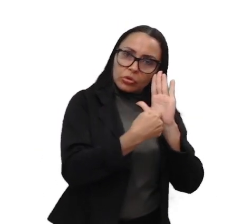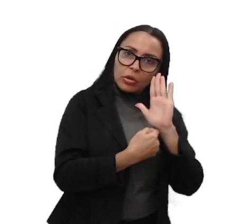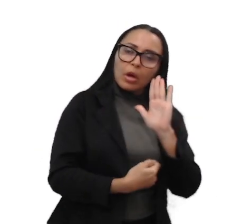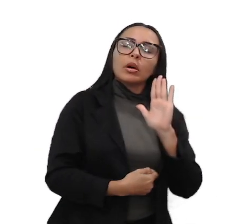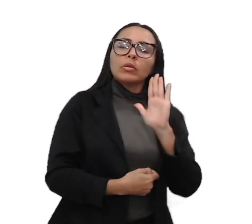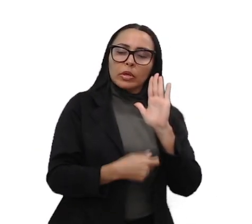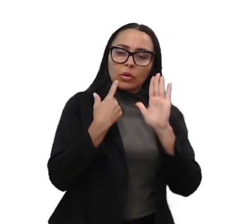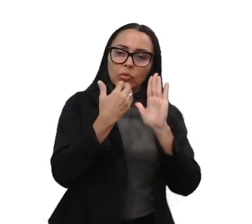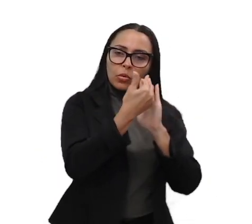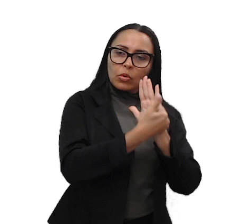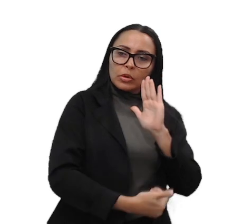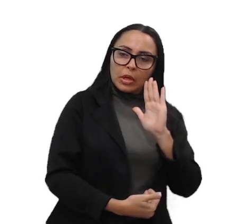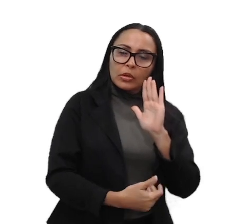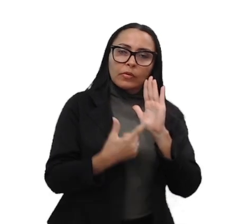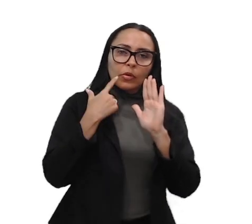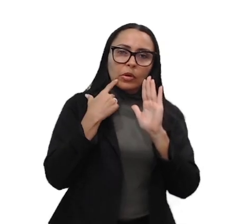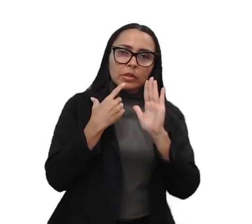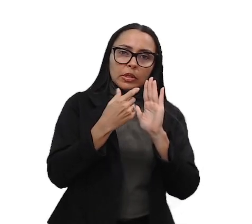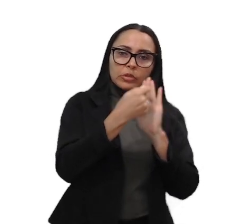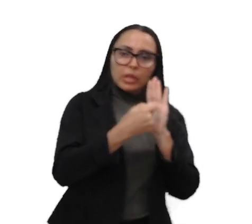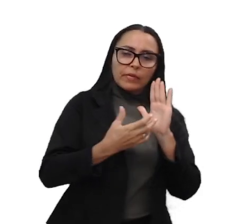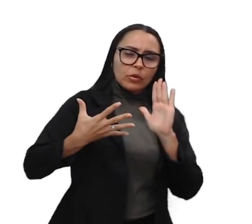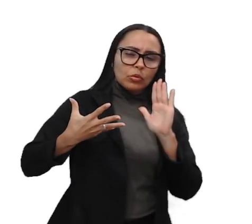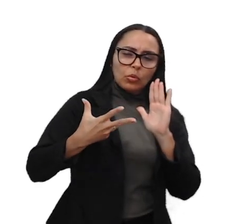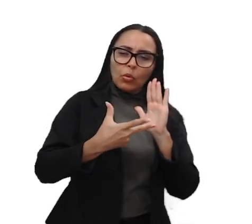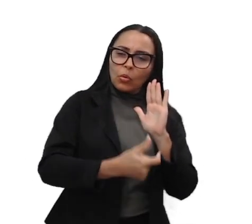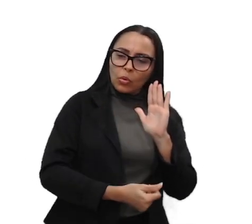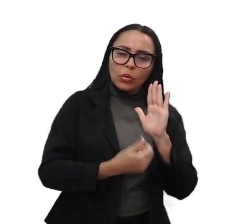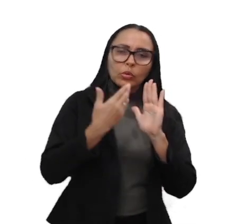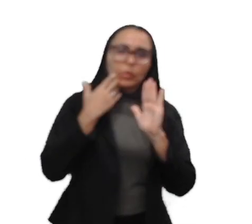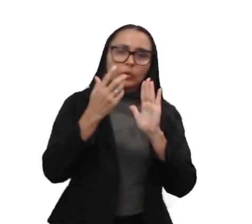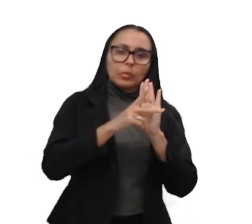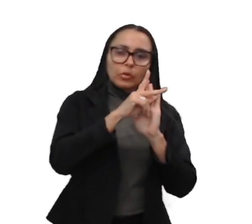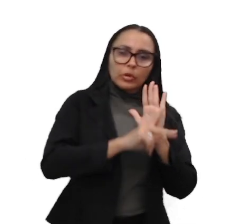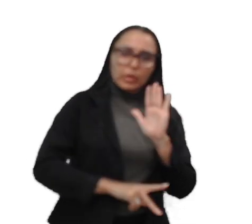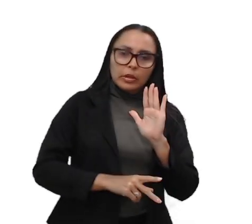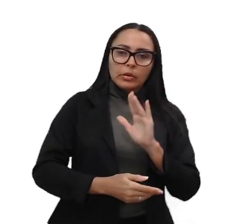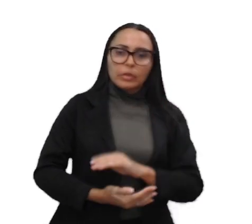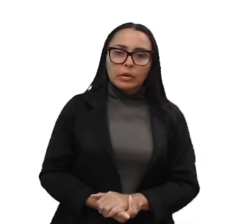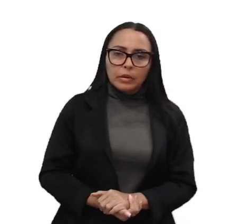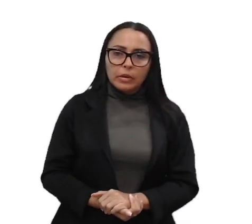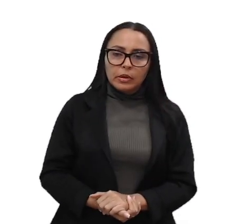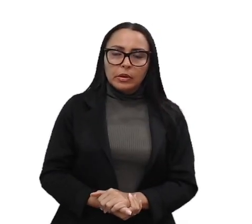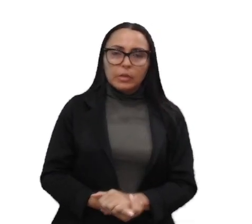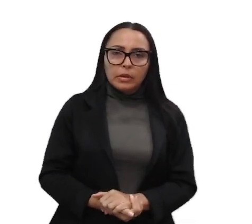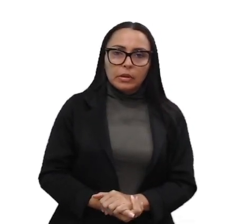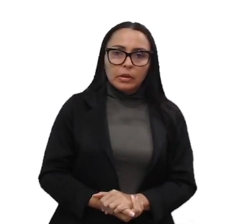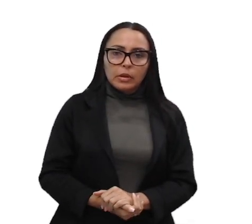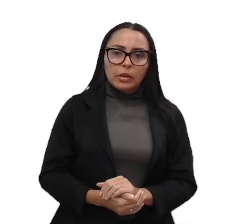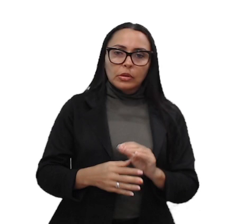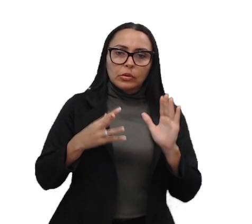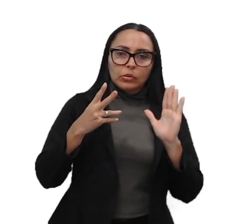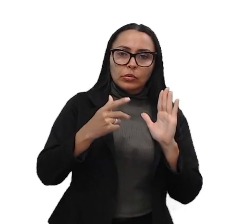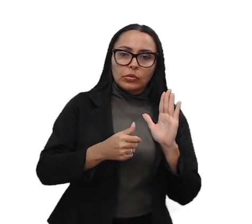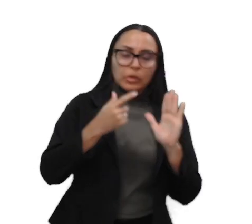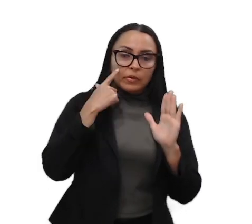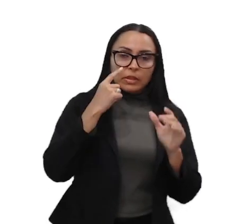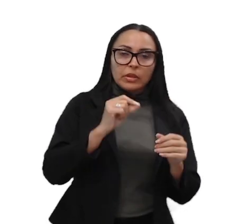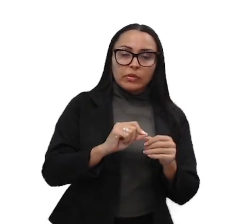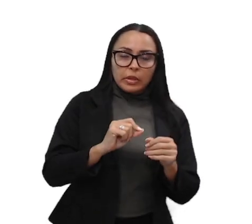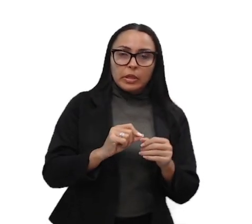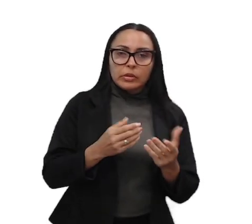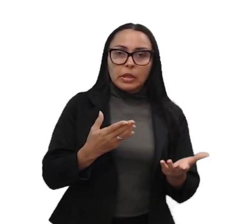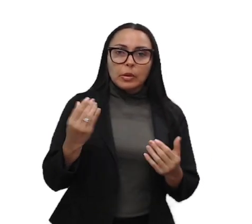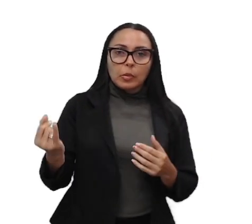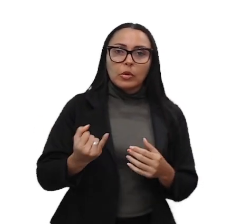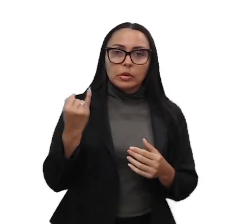contrato você escreve todo o escopo do projeto, ou seja, tudo aquilo que vai ser feito no projeto. E